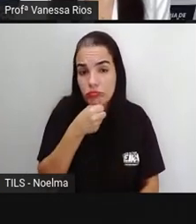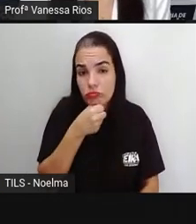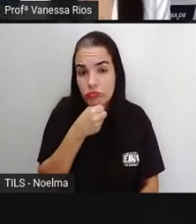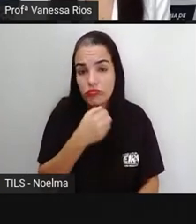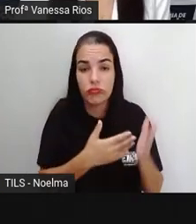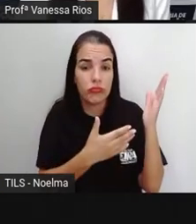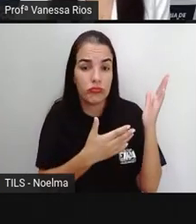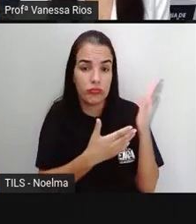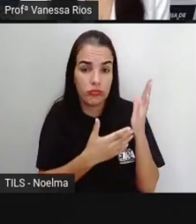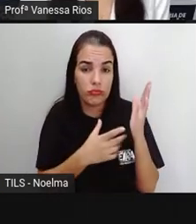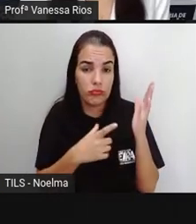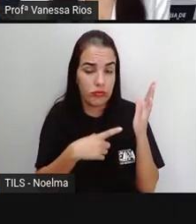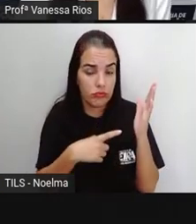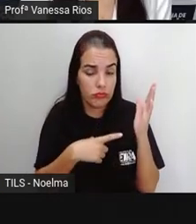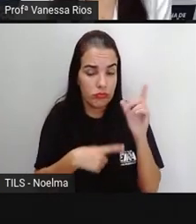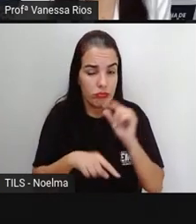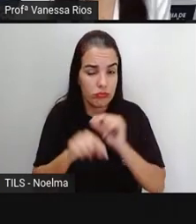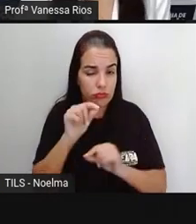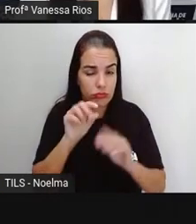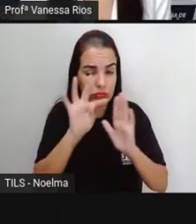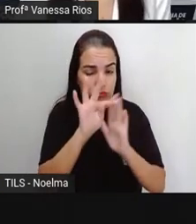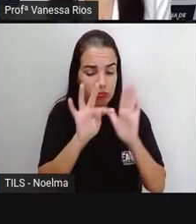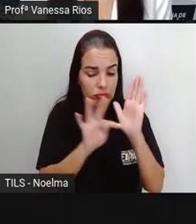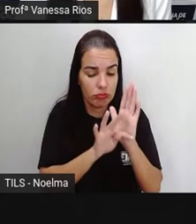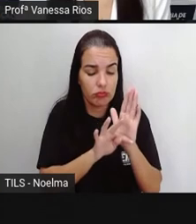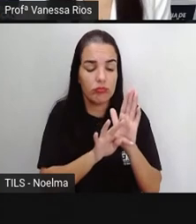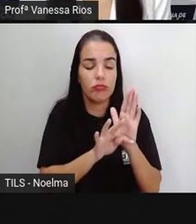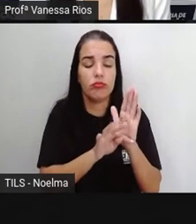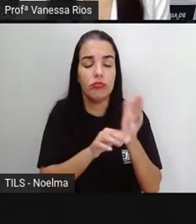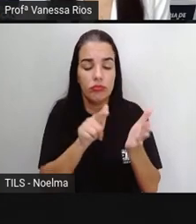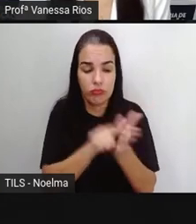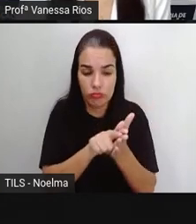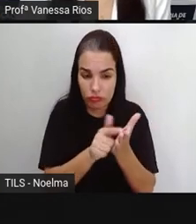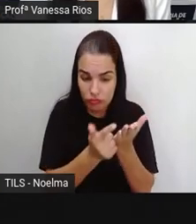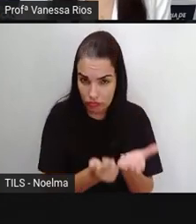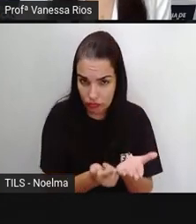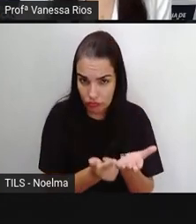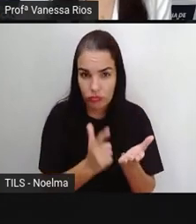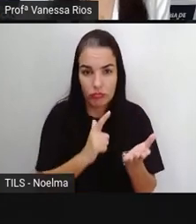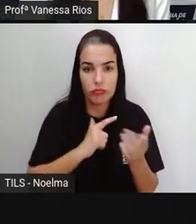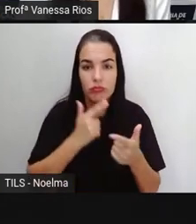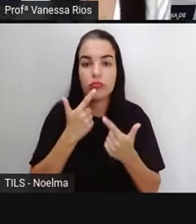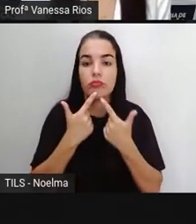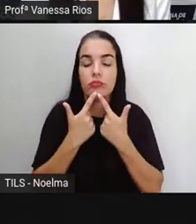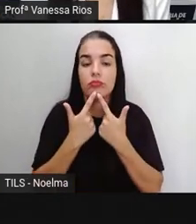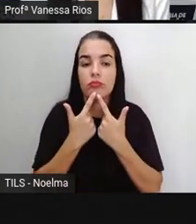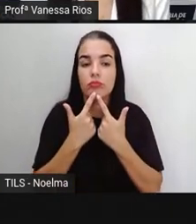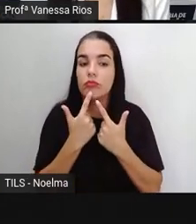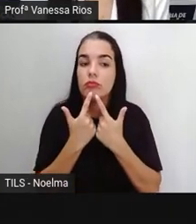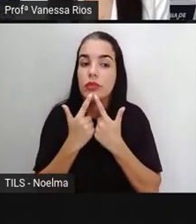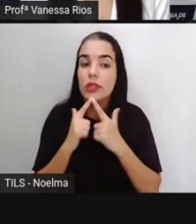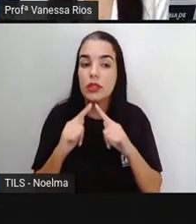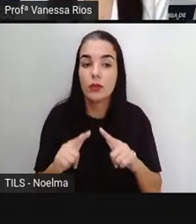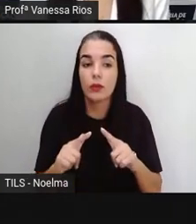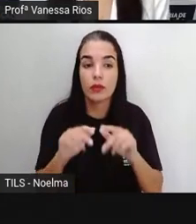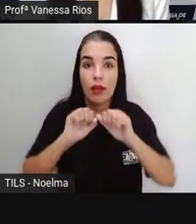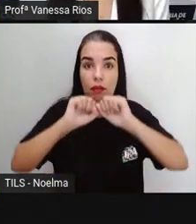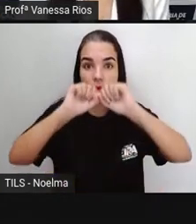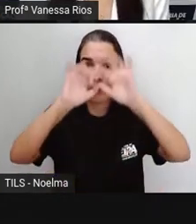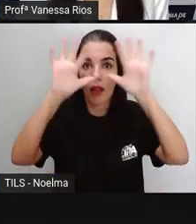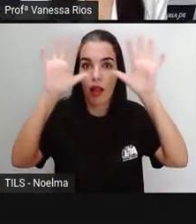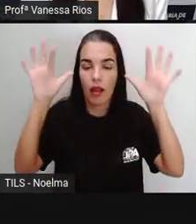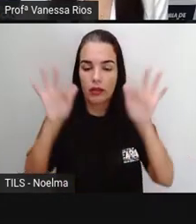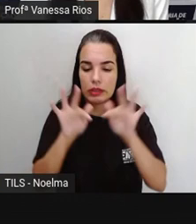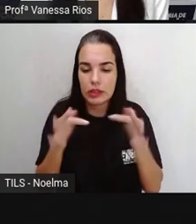Então é um texto de cunho jornalístico, tem uma linguagem clara e simples, e a gente já observou a presença de